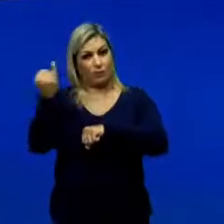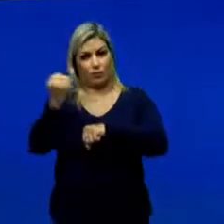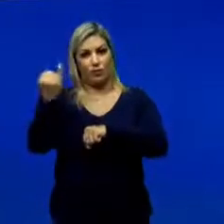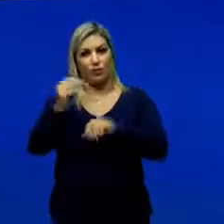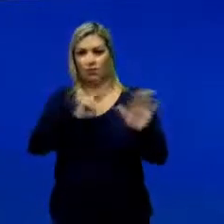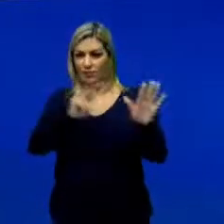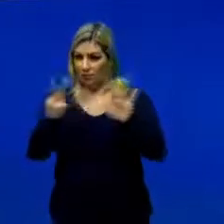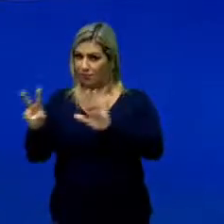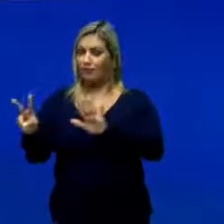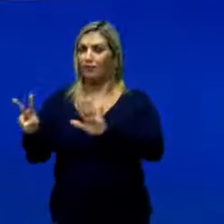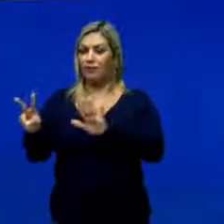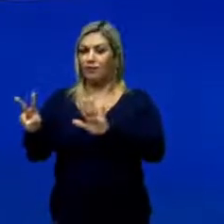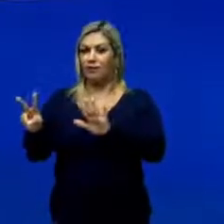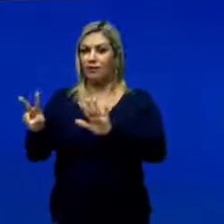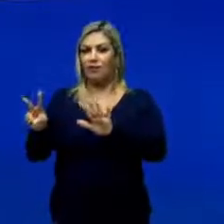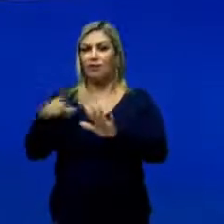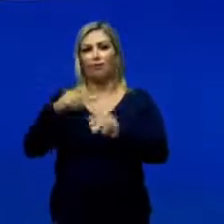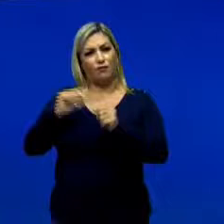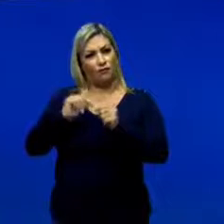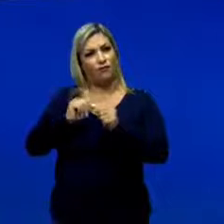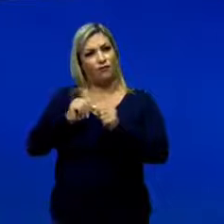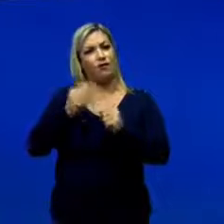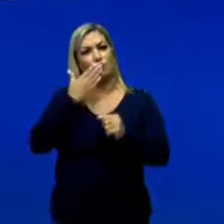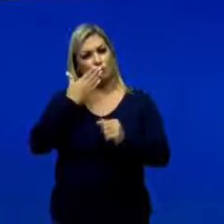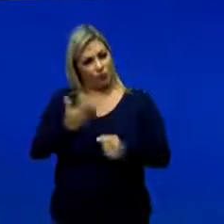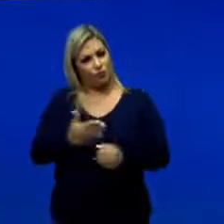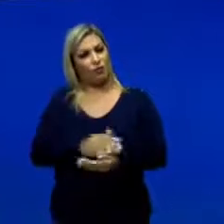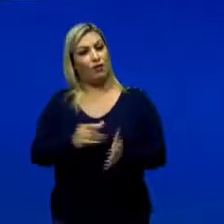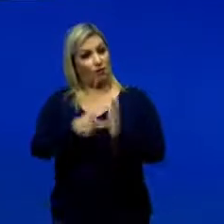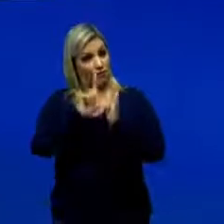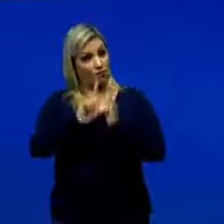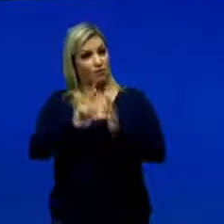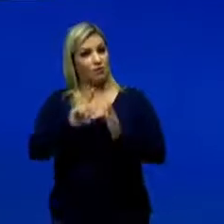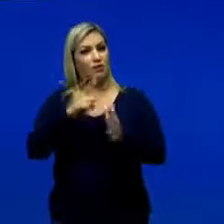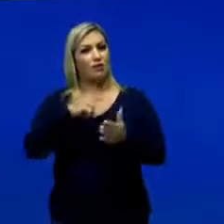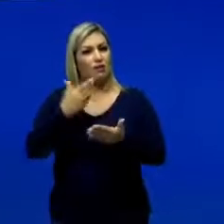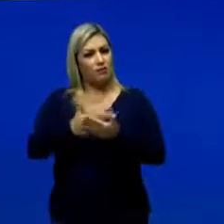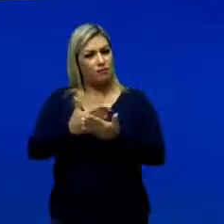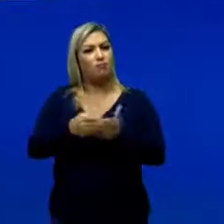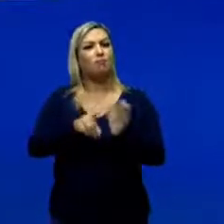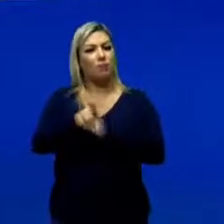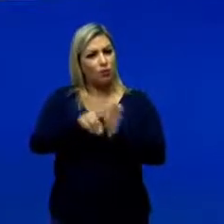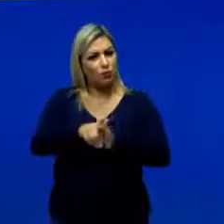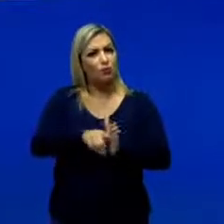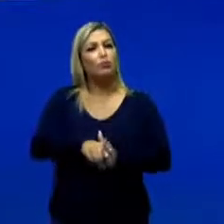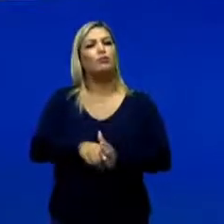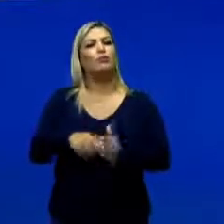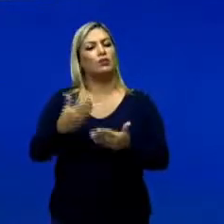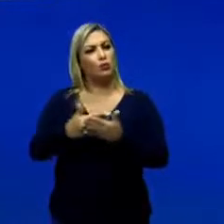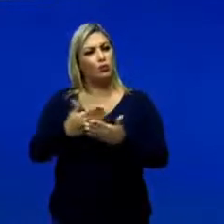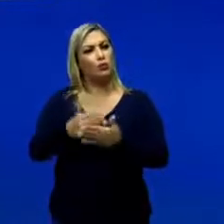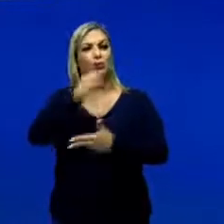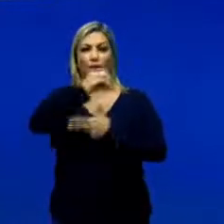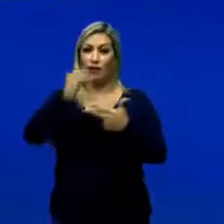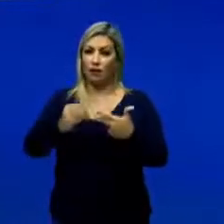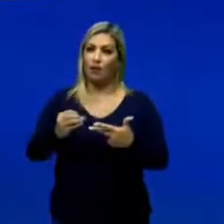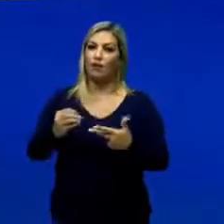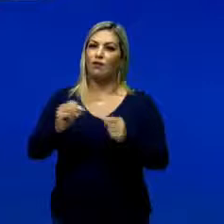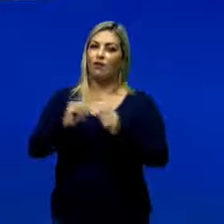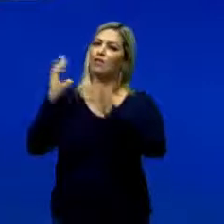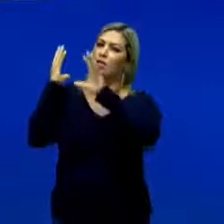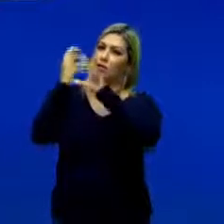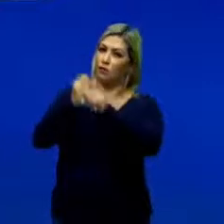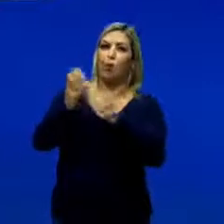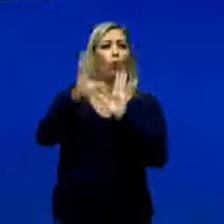durante essa semana, busca fazer isso que eu pedi para vocês, tá? Pega lá as questões do Enem, vai fazendo essa revisão. O